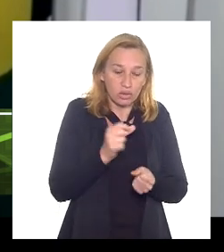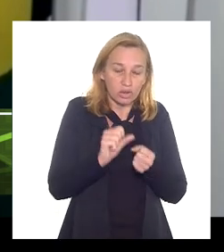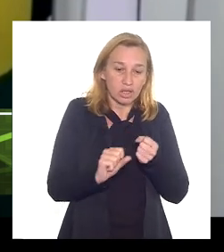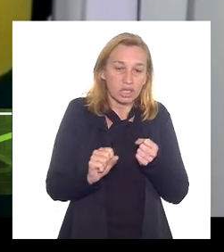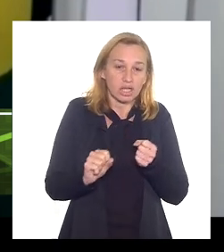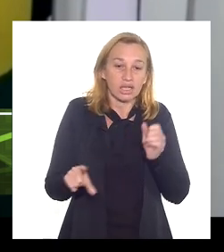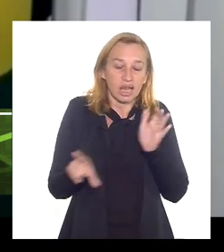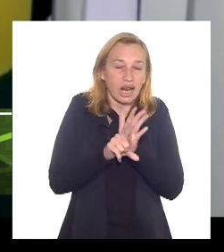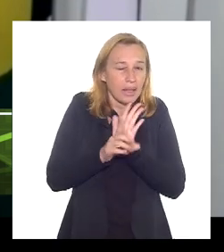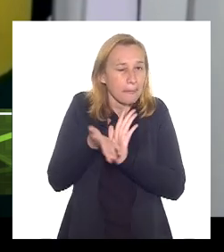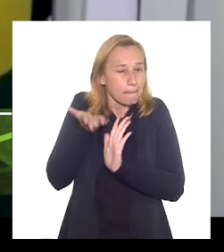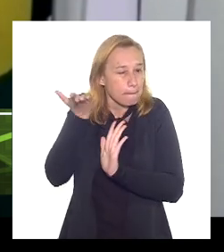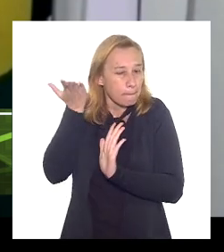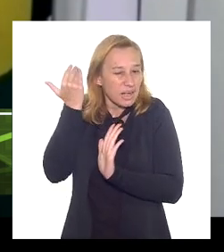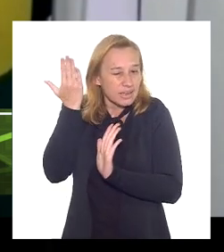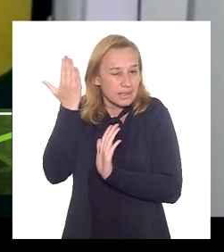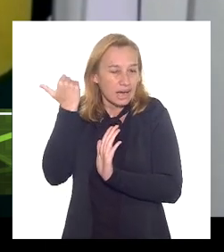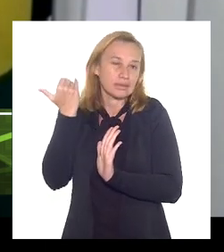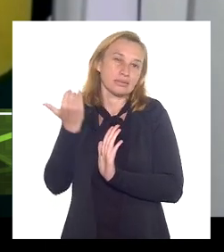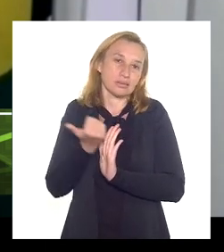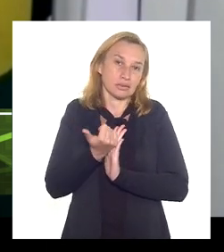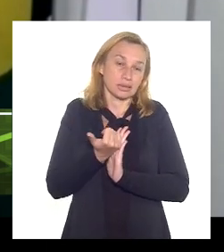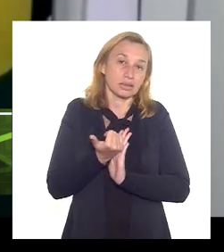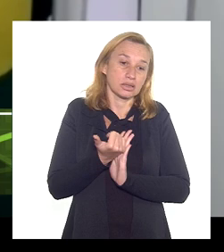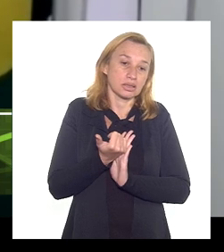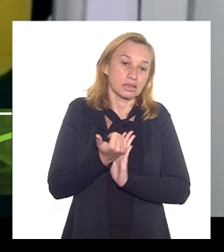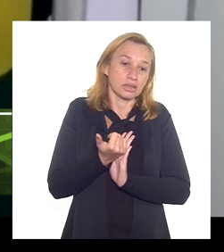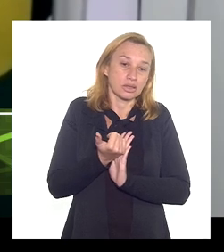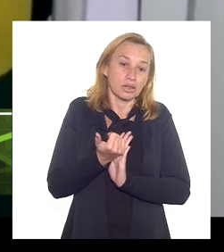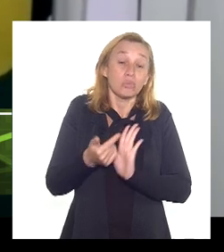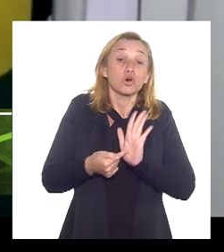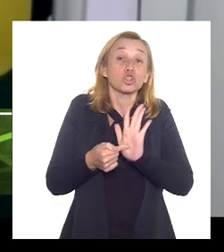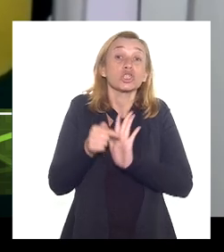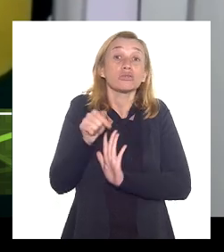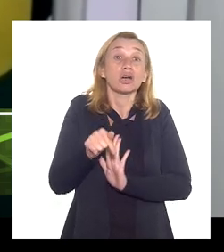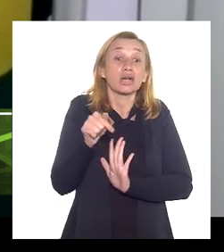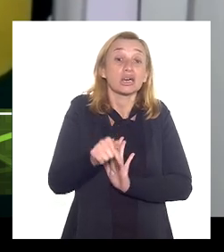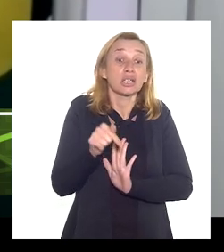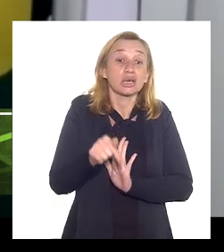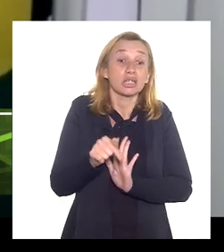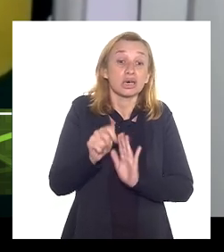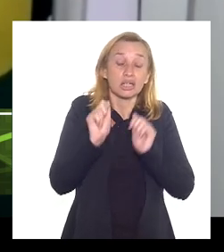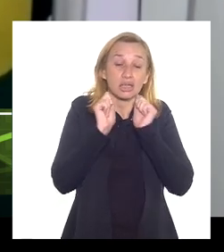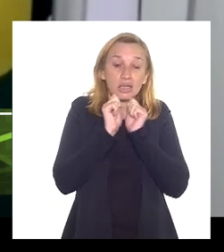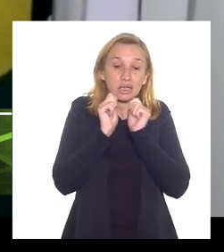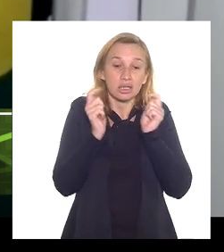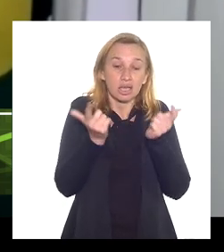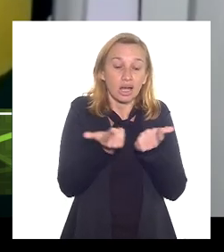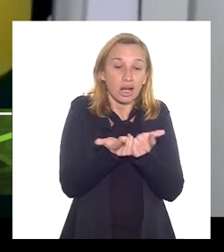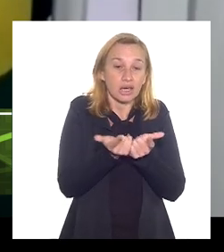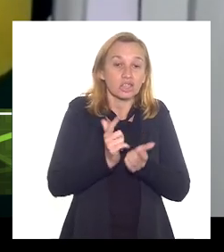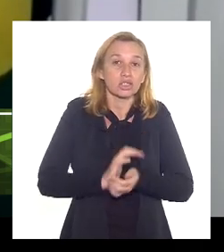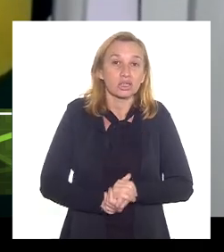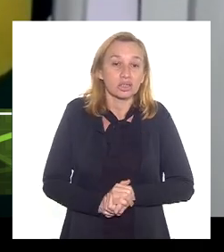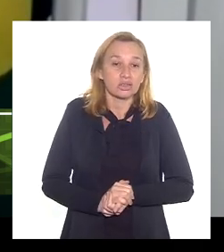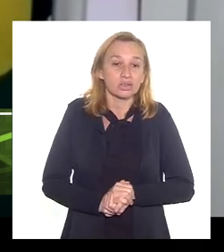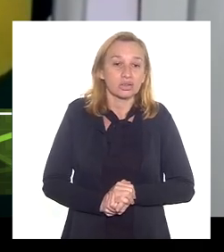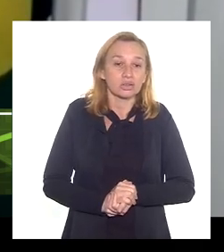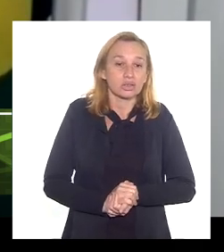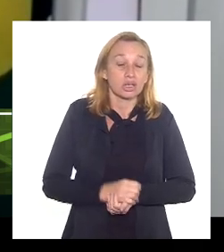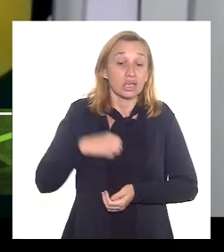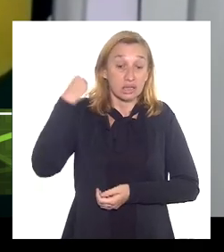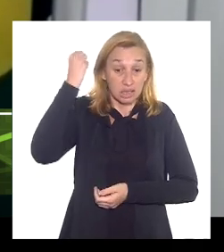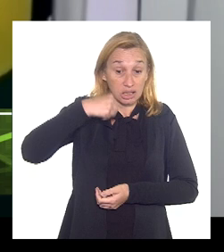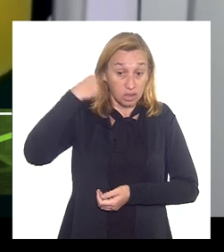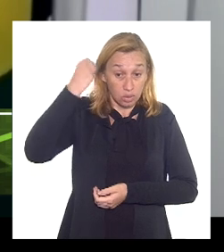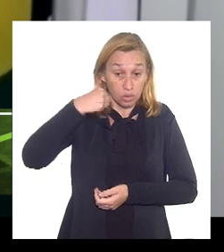legislatura passada inclusive trazendo aqui a Assembleia Legislativa o senador